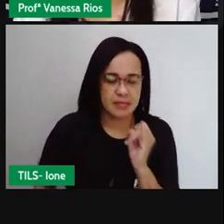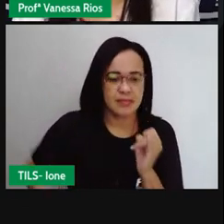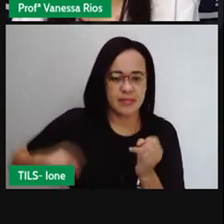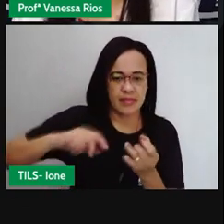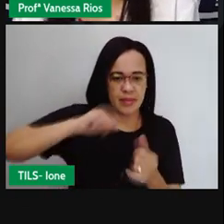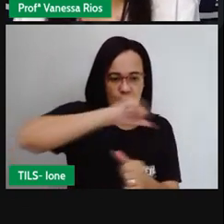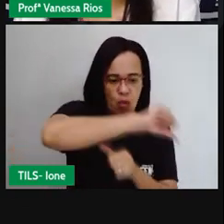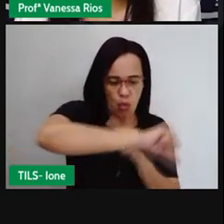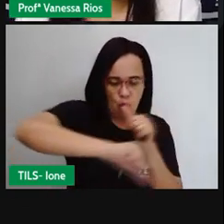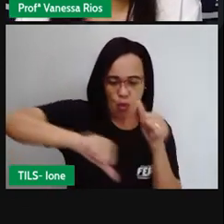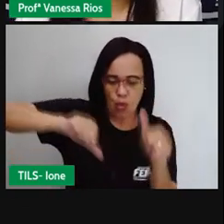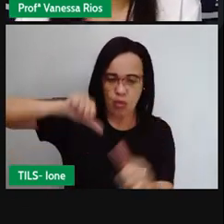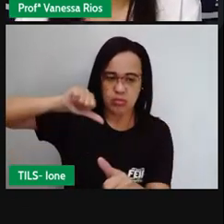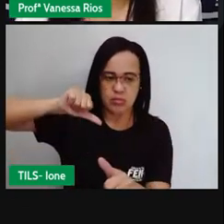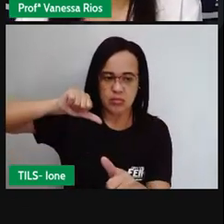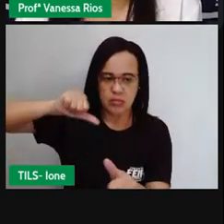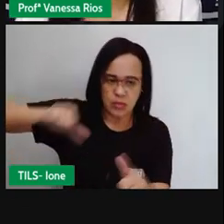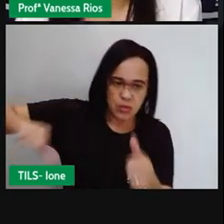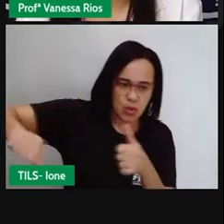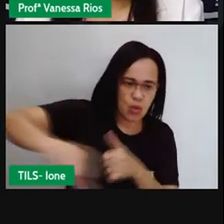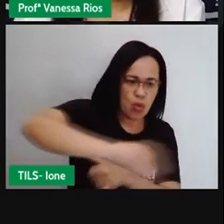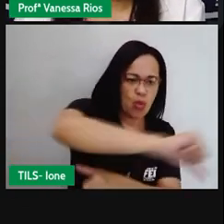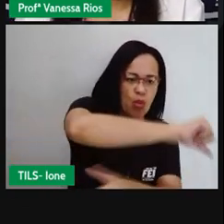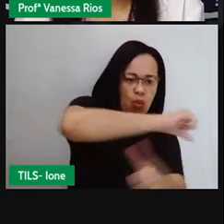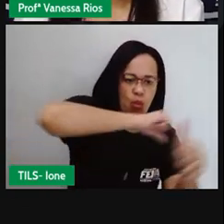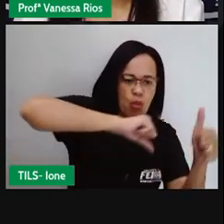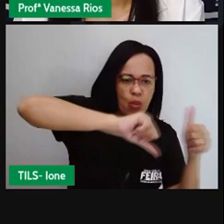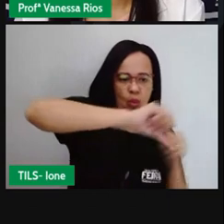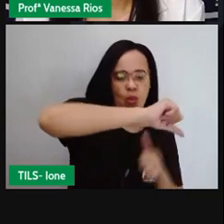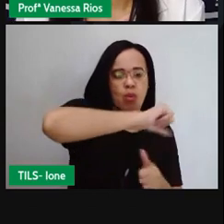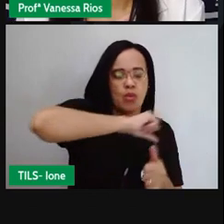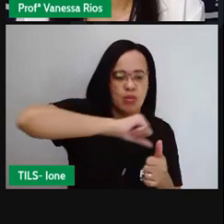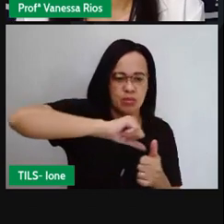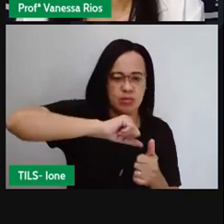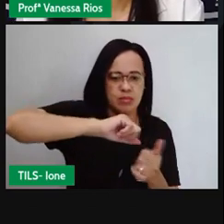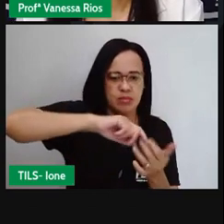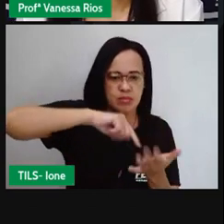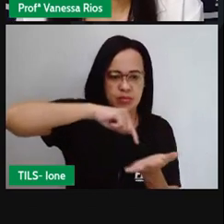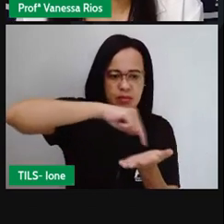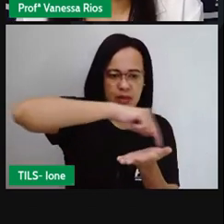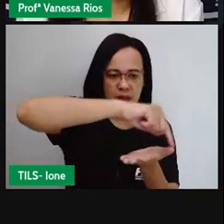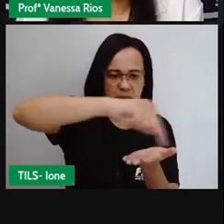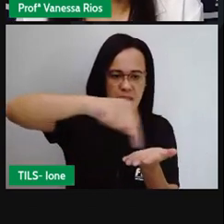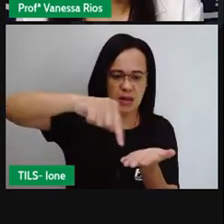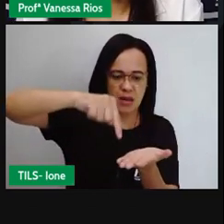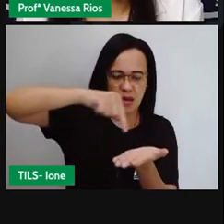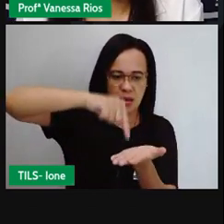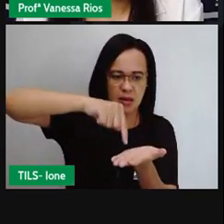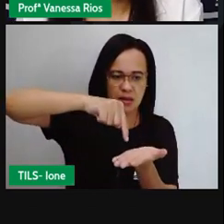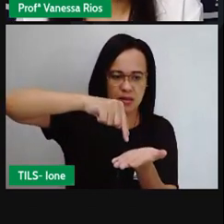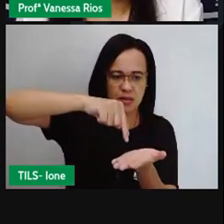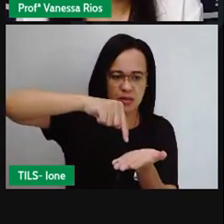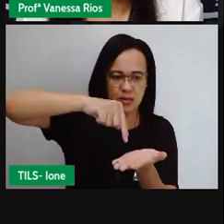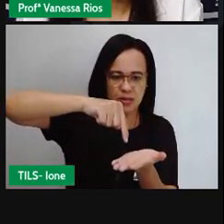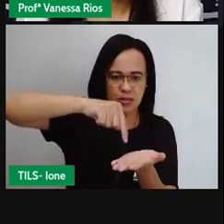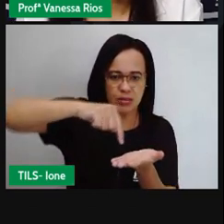dar essa volta apenas aí até a metade. Mas quando fala em um quarto de volta,